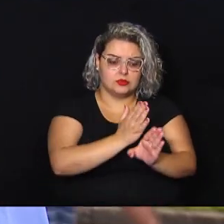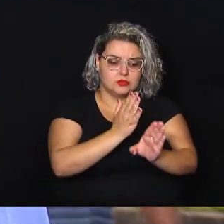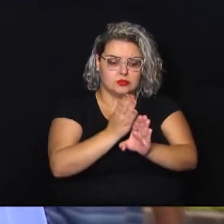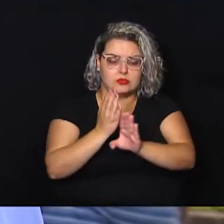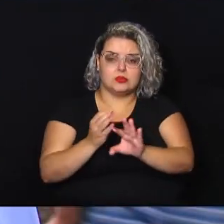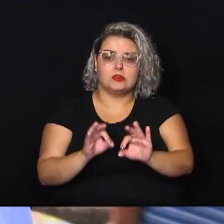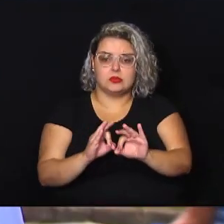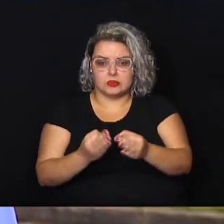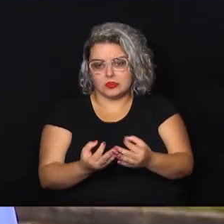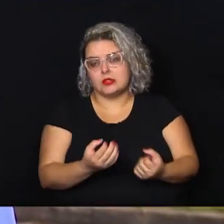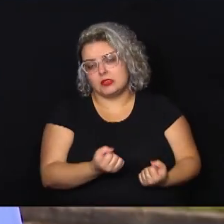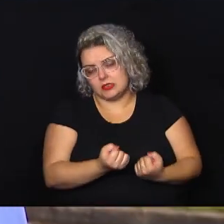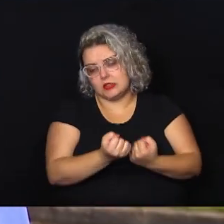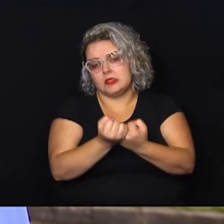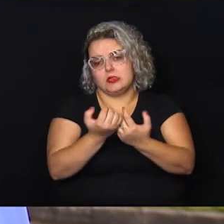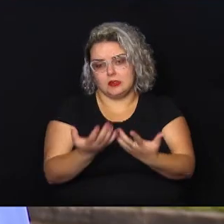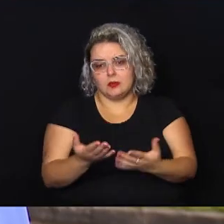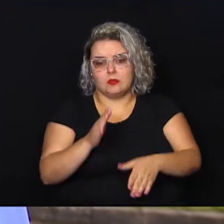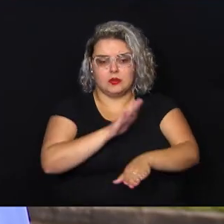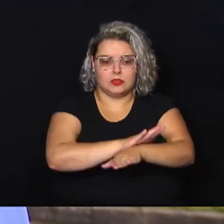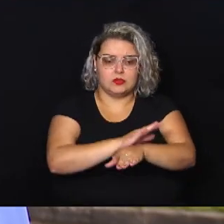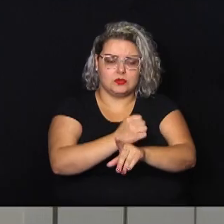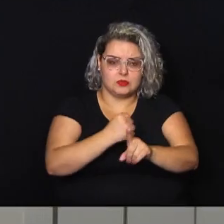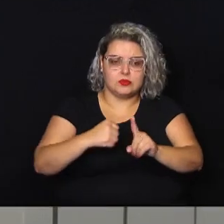fazer esse aporte para assistência social.